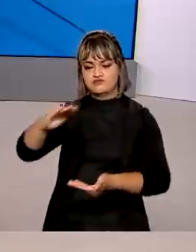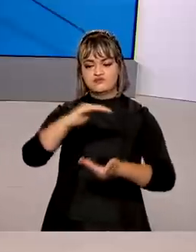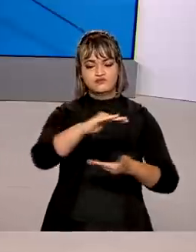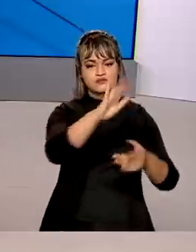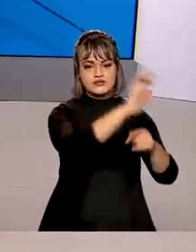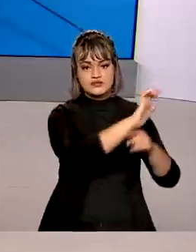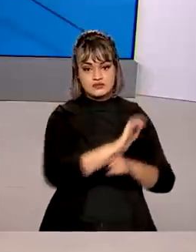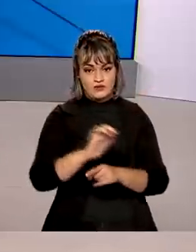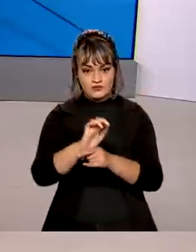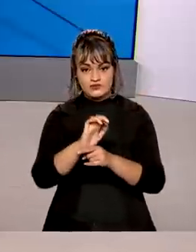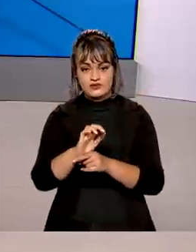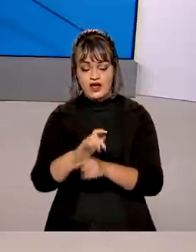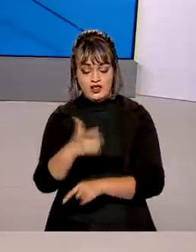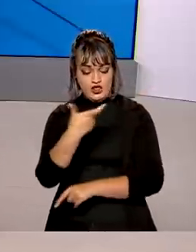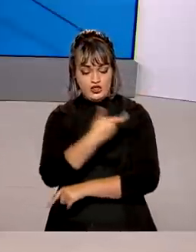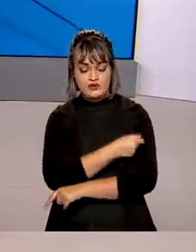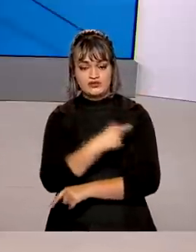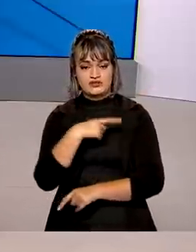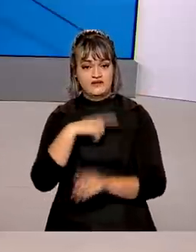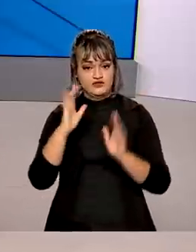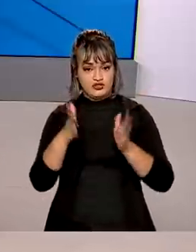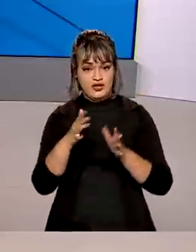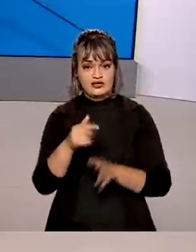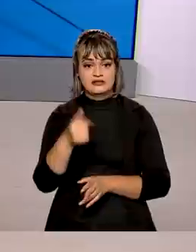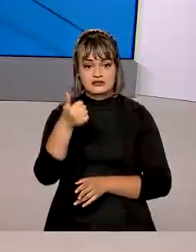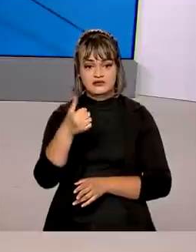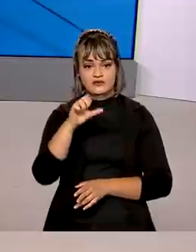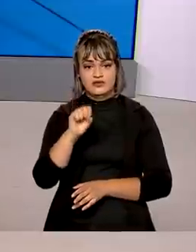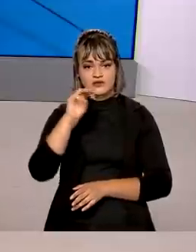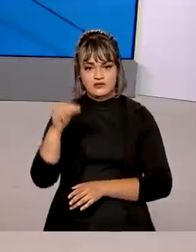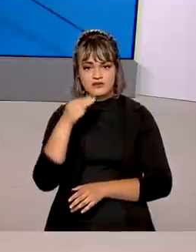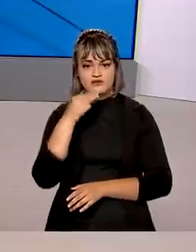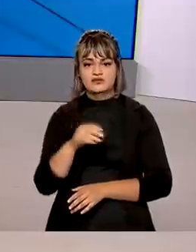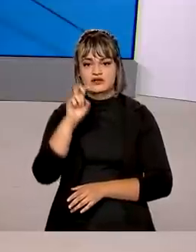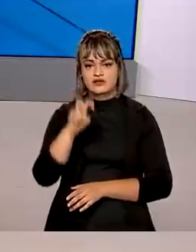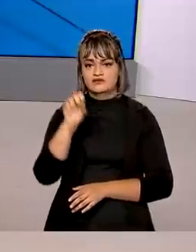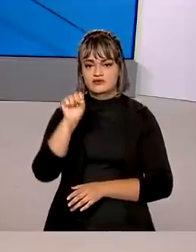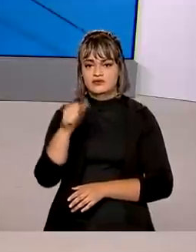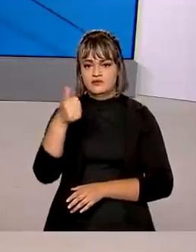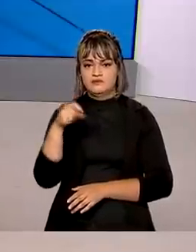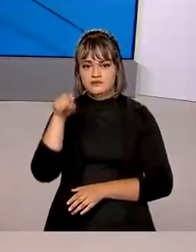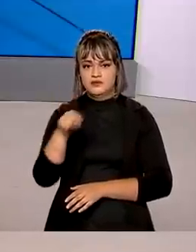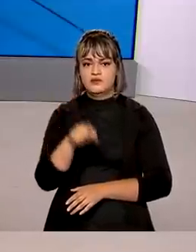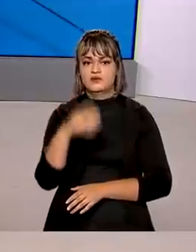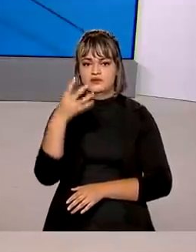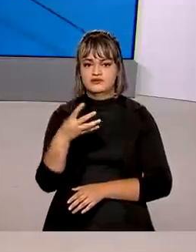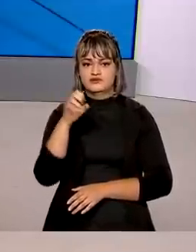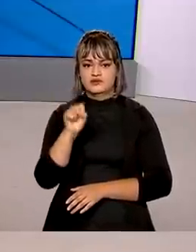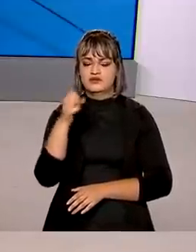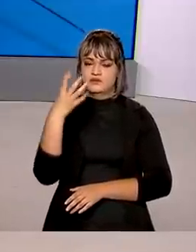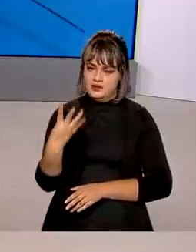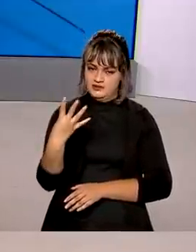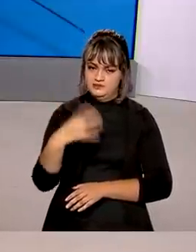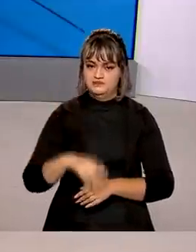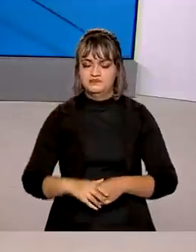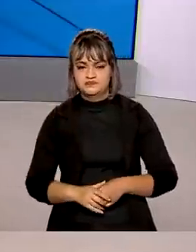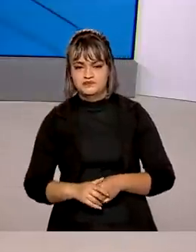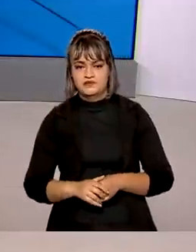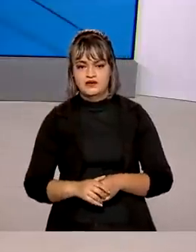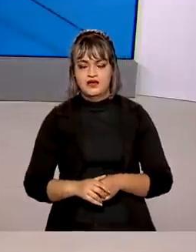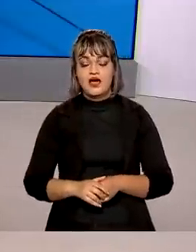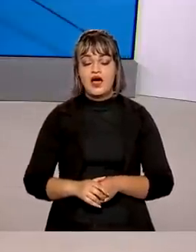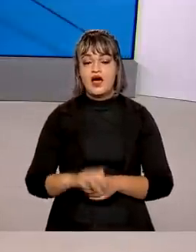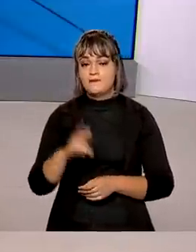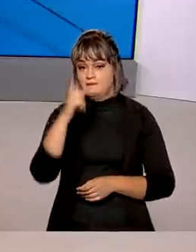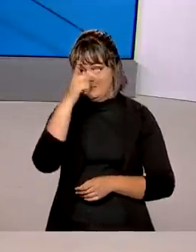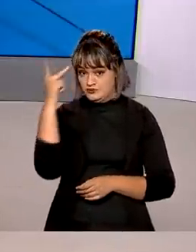vacinas. Doses aplicadas, 184 milhões, 581 mil, 484. O